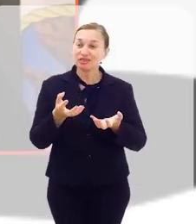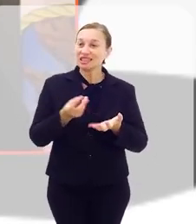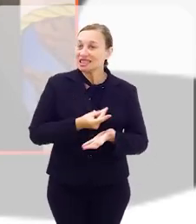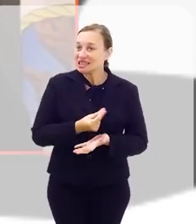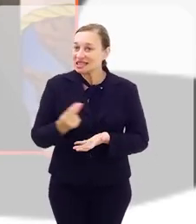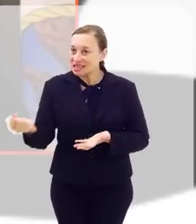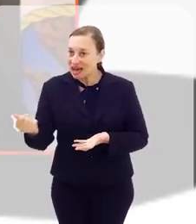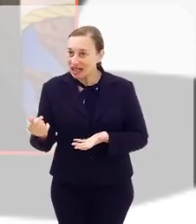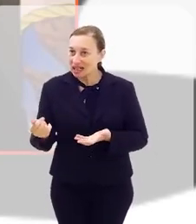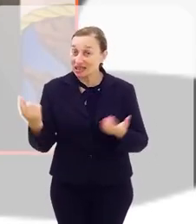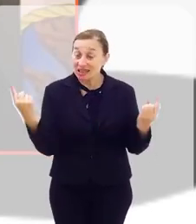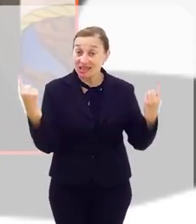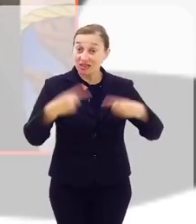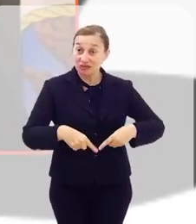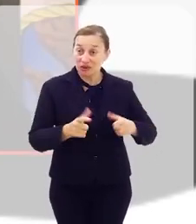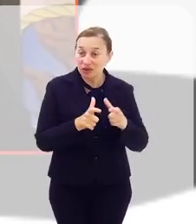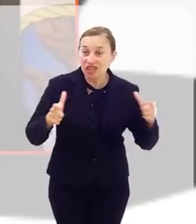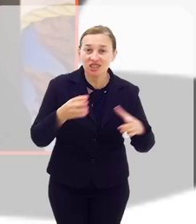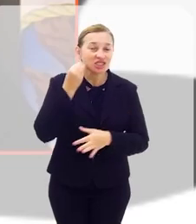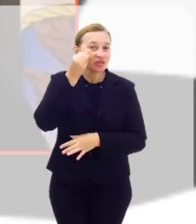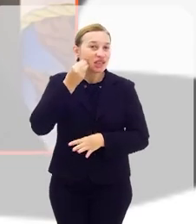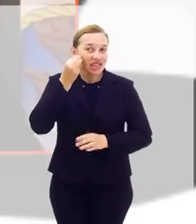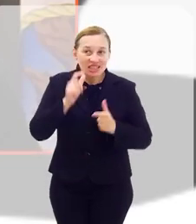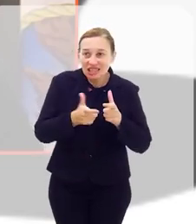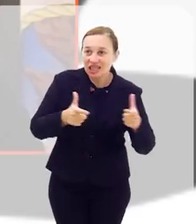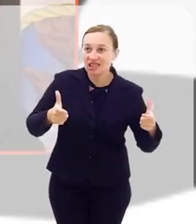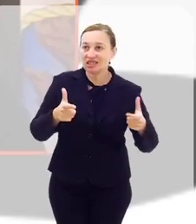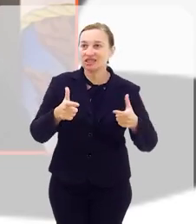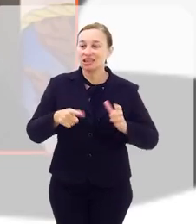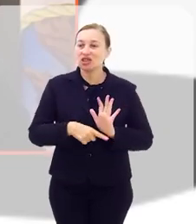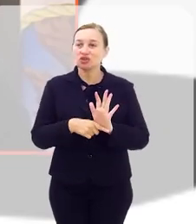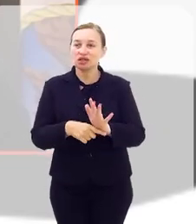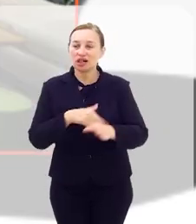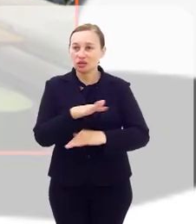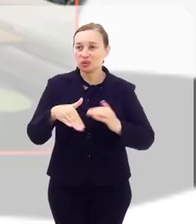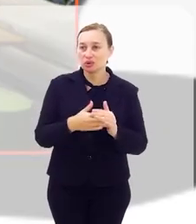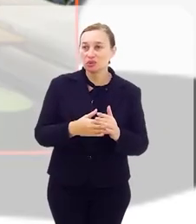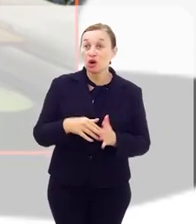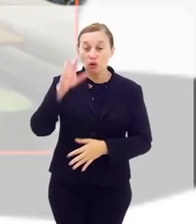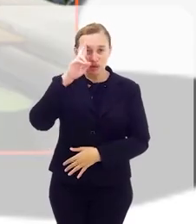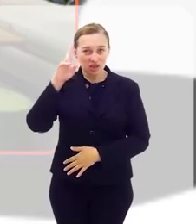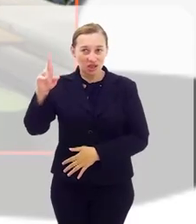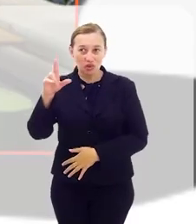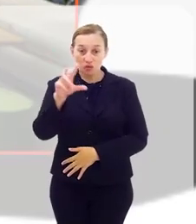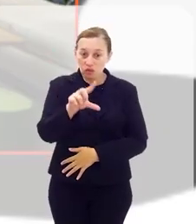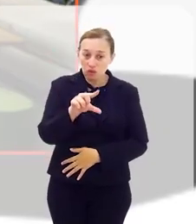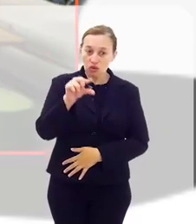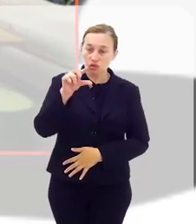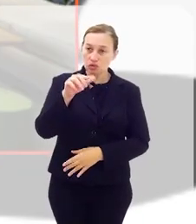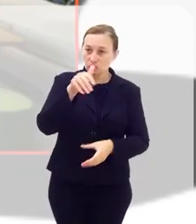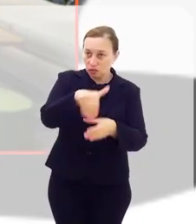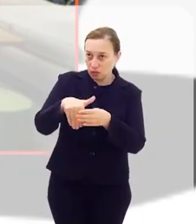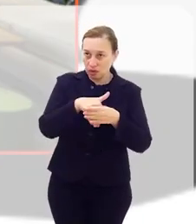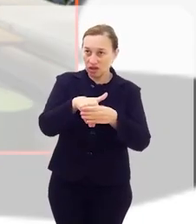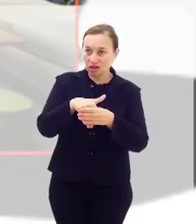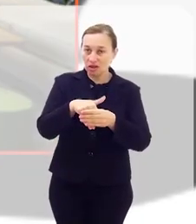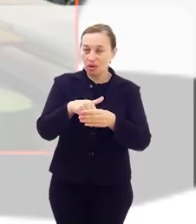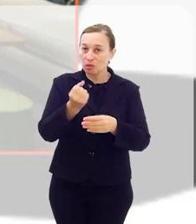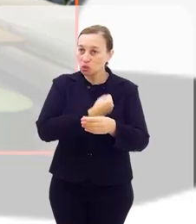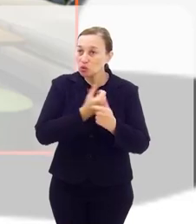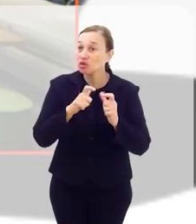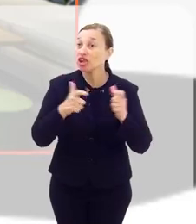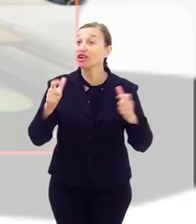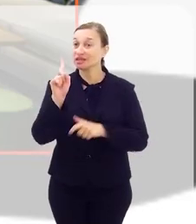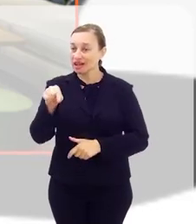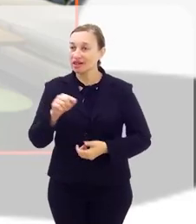pretendo sair desse grande desafio com muita experiência e agregar para o povo fluminense. O senhor foi eleito por unanimidade pelos seus pares,